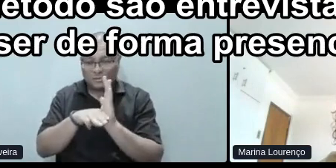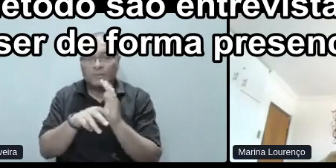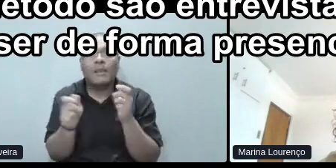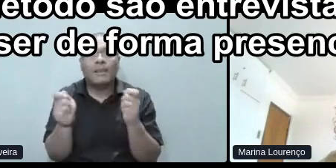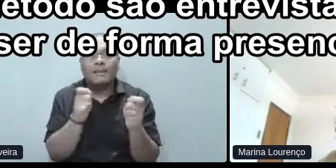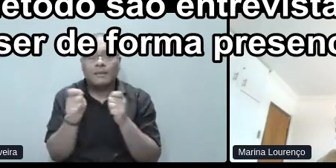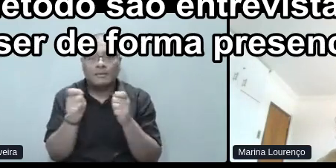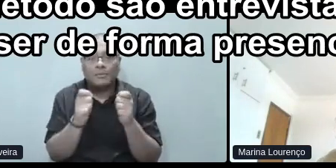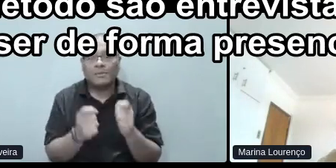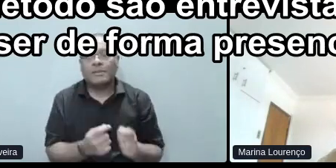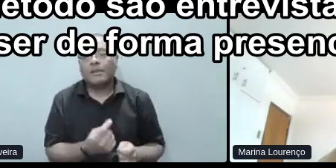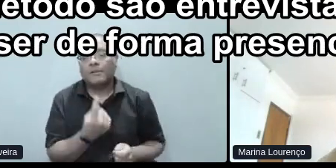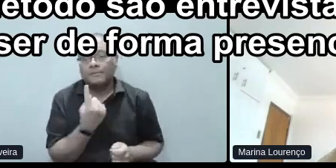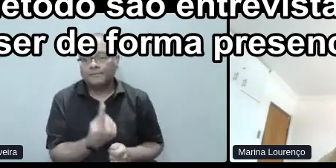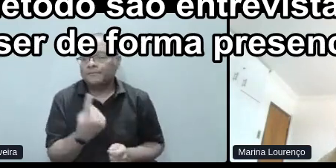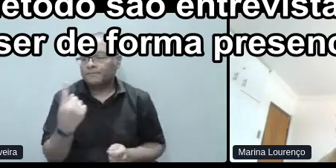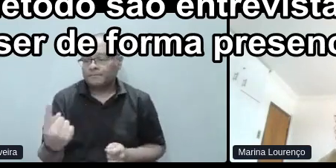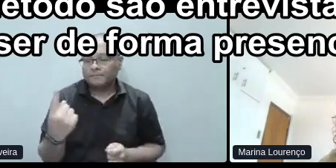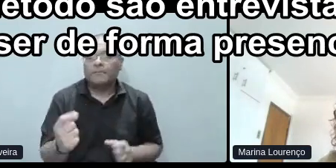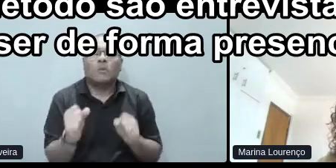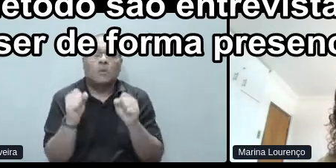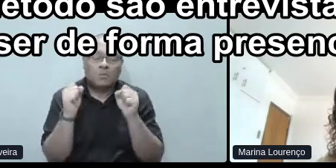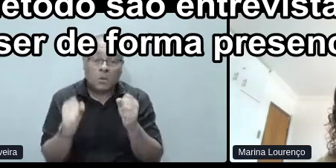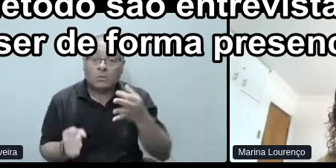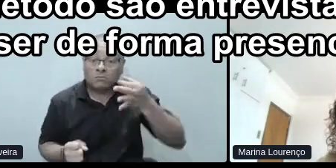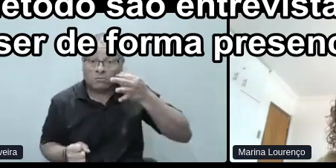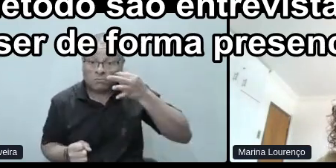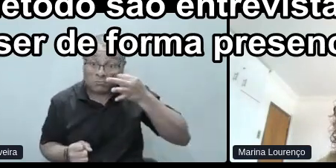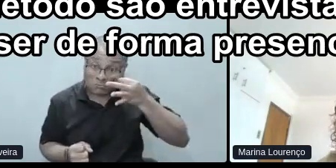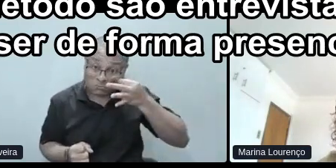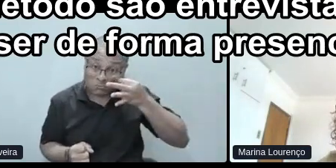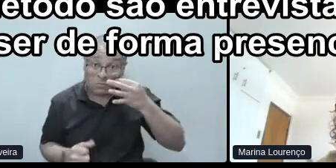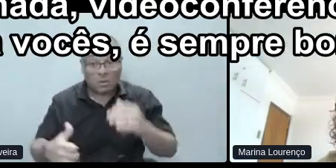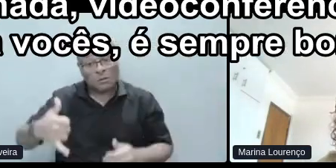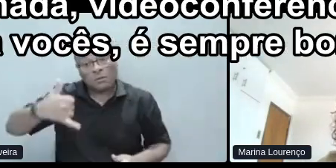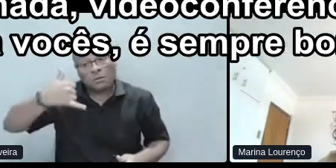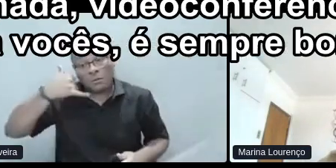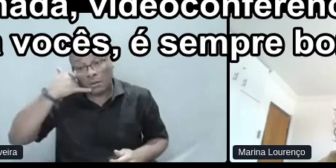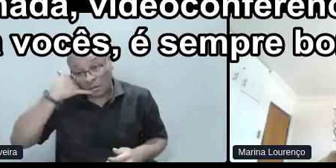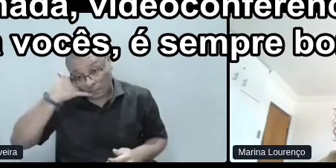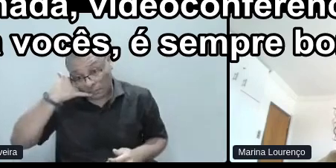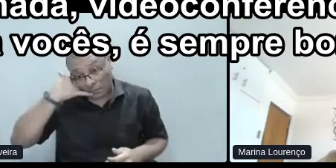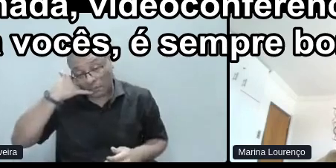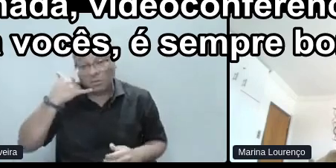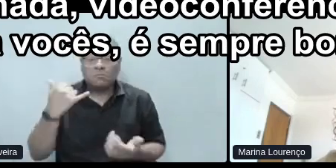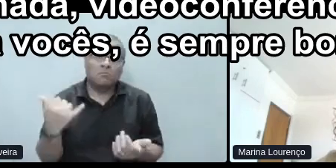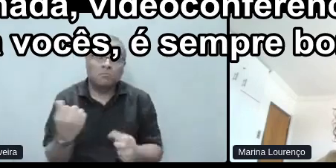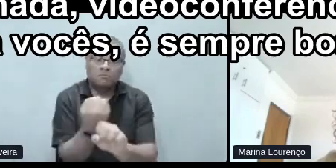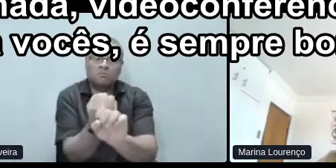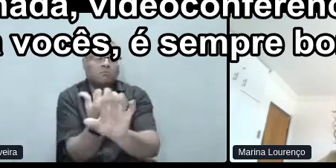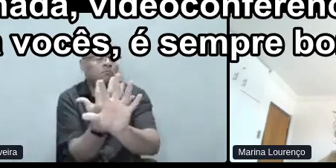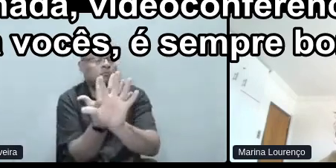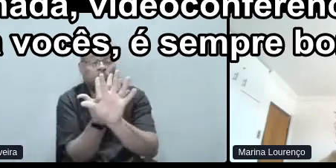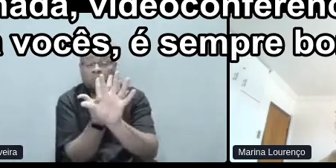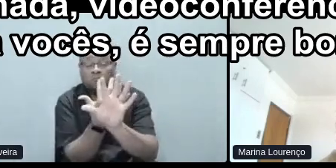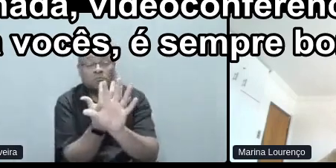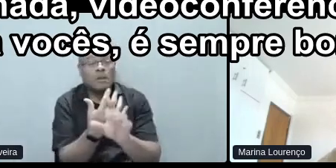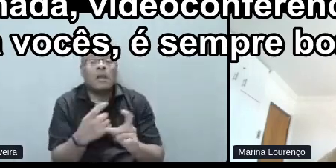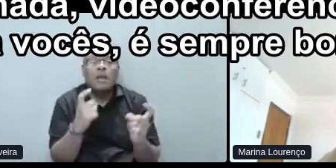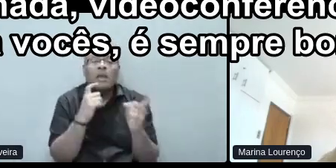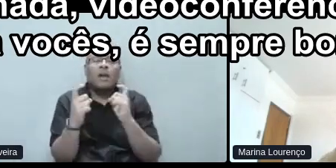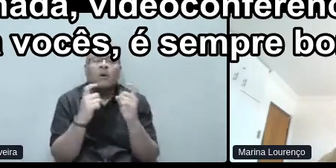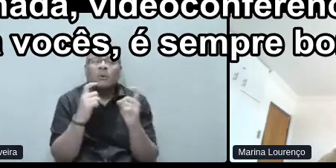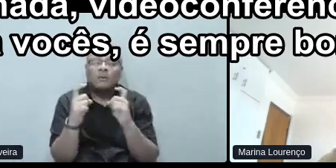individuais e ela pode ser de forma presencial, por telefone, videochamada, videoconferência,